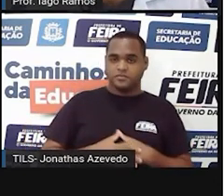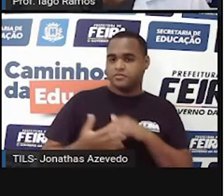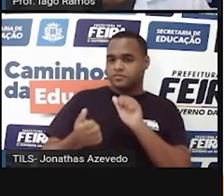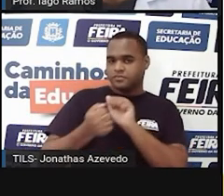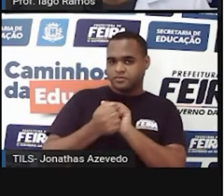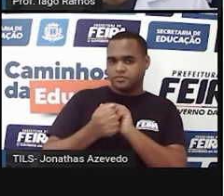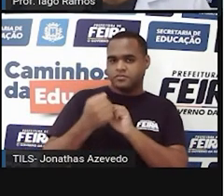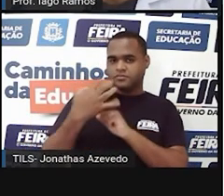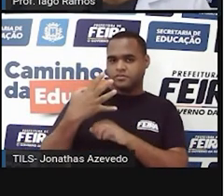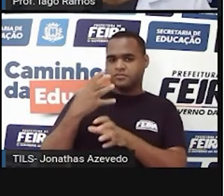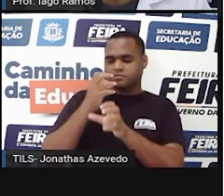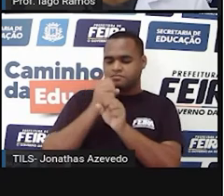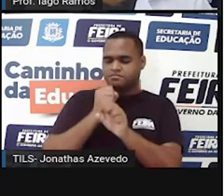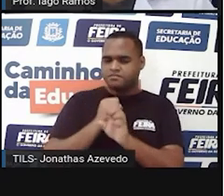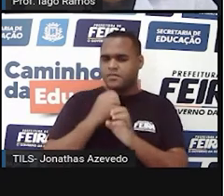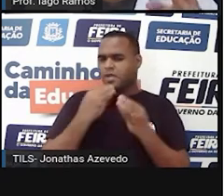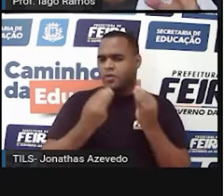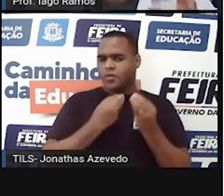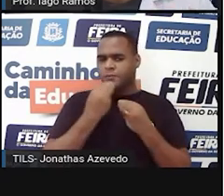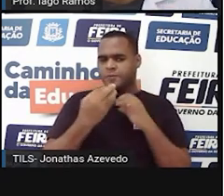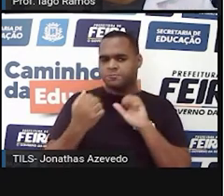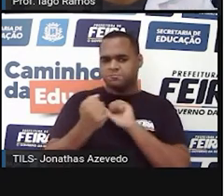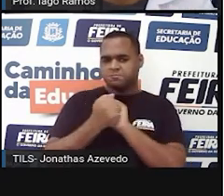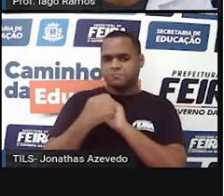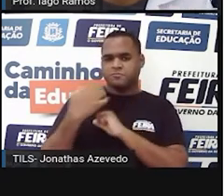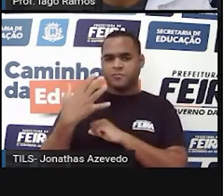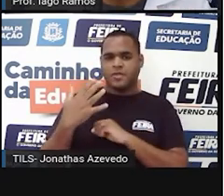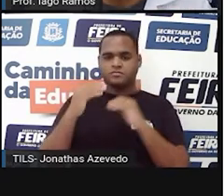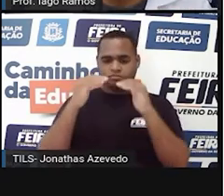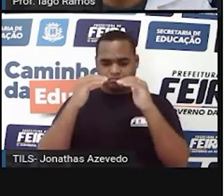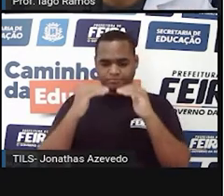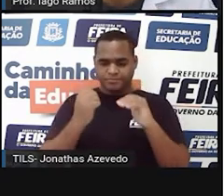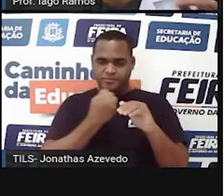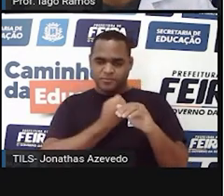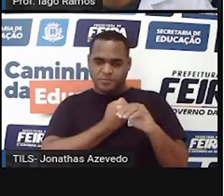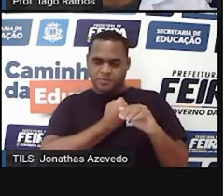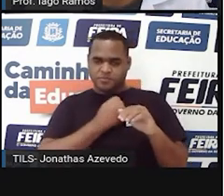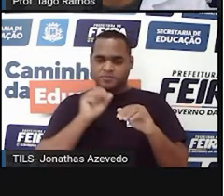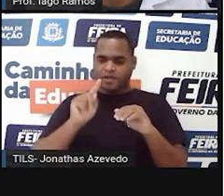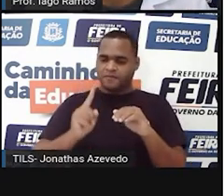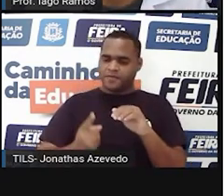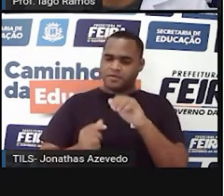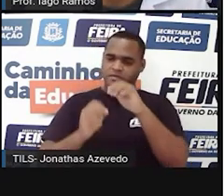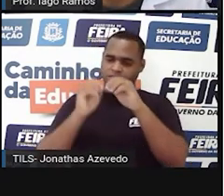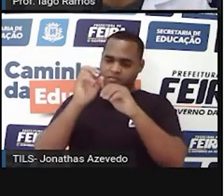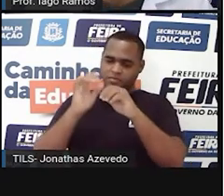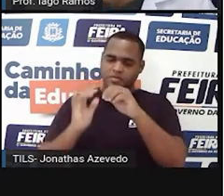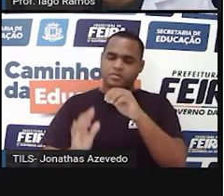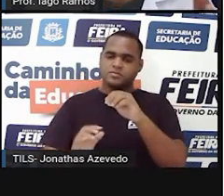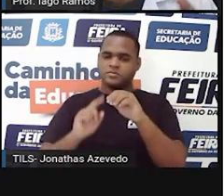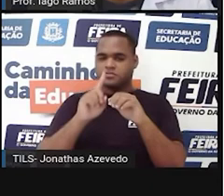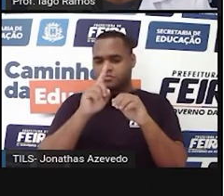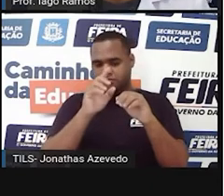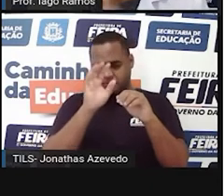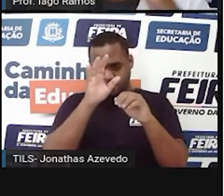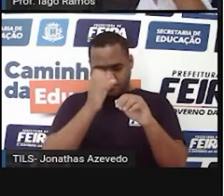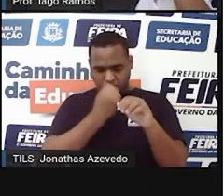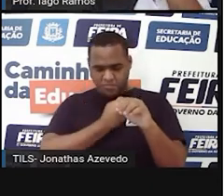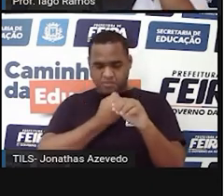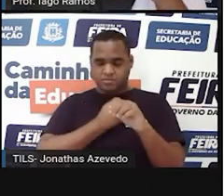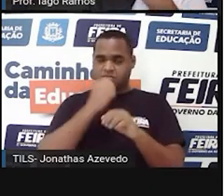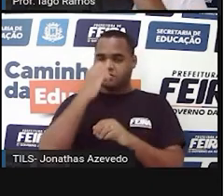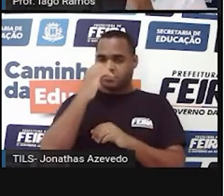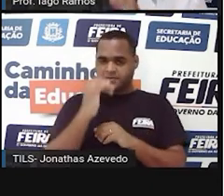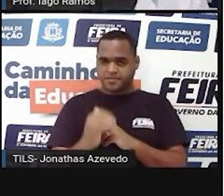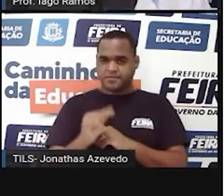e para juntar esses 4, número embaixo de número, vírgula embaixo de vírgula, o que está atrás da vírgula